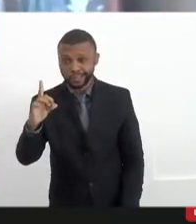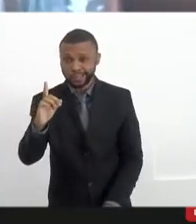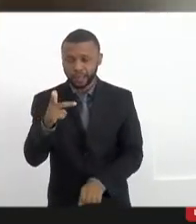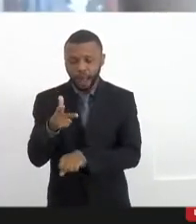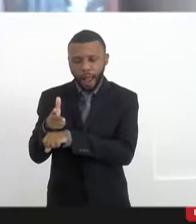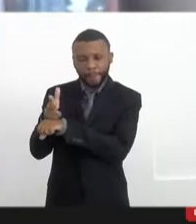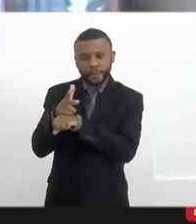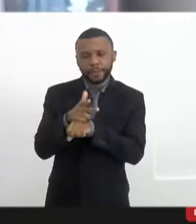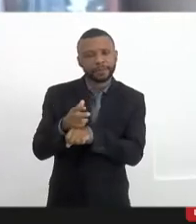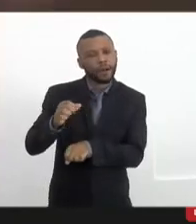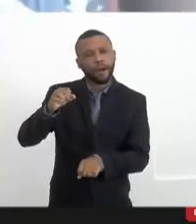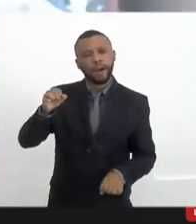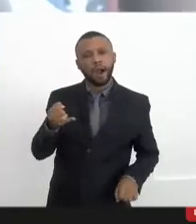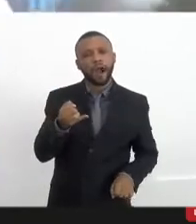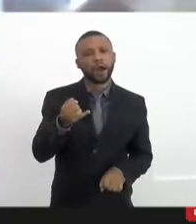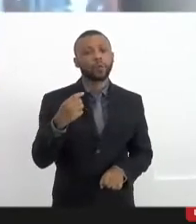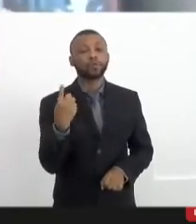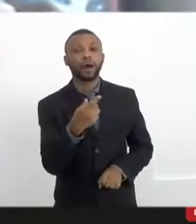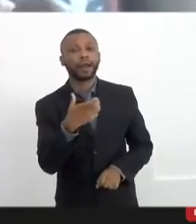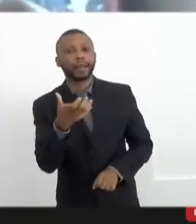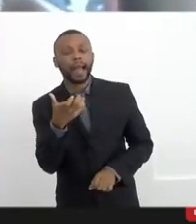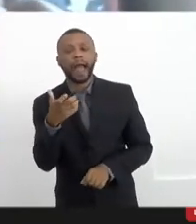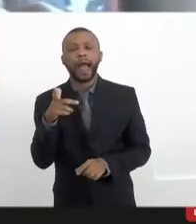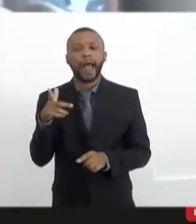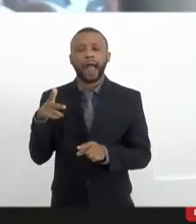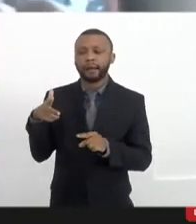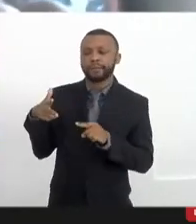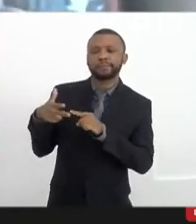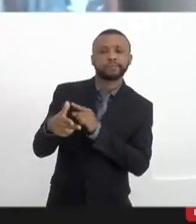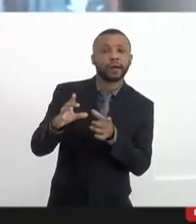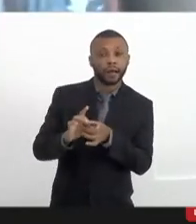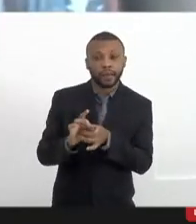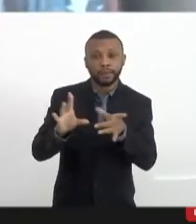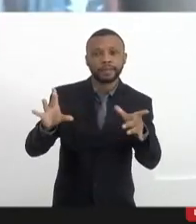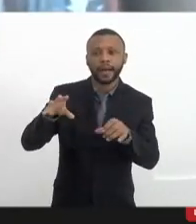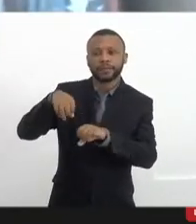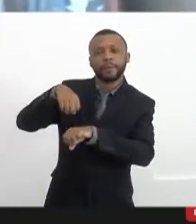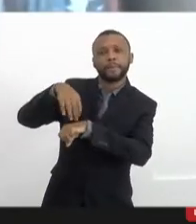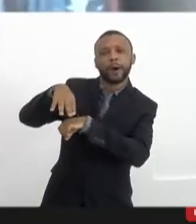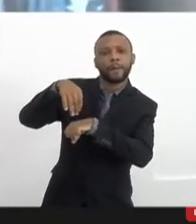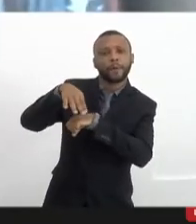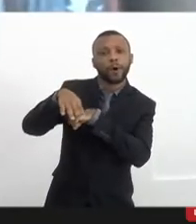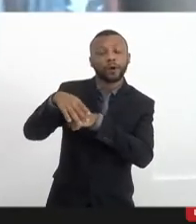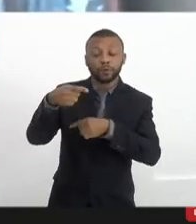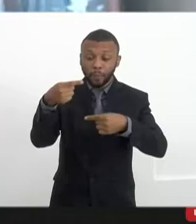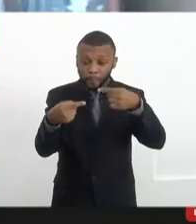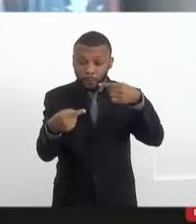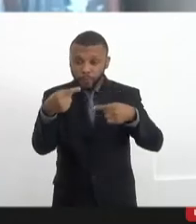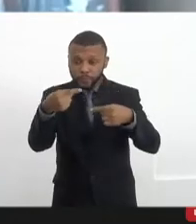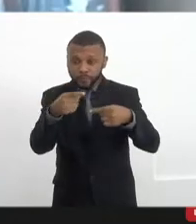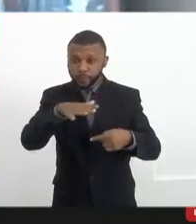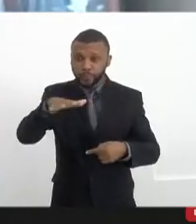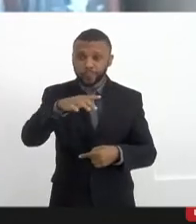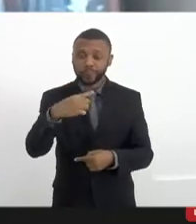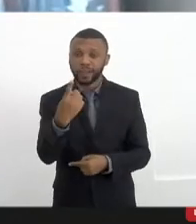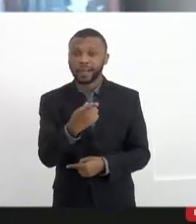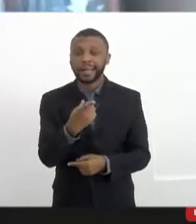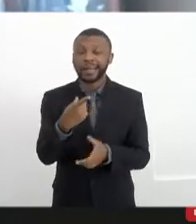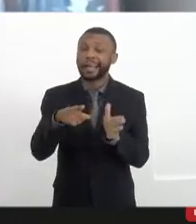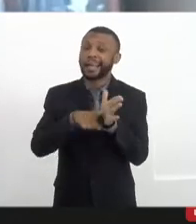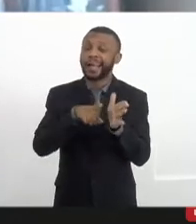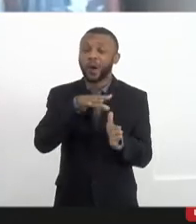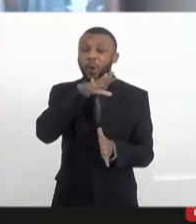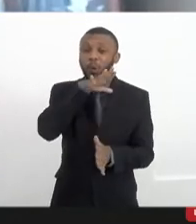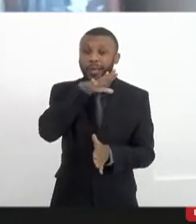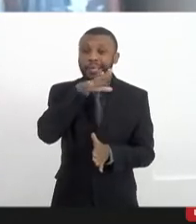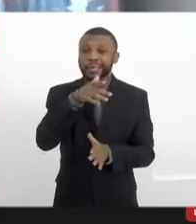como se a gente quisesse restringir a liberdade de comunicação. isso politicamente é muito ruim para nós da esquerda. Queremos